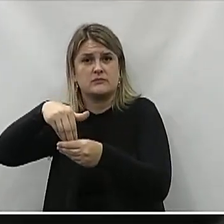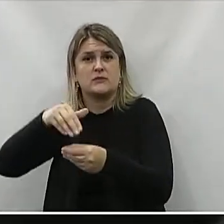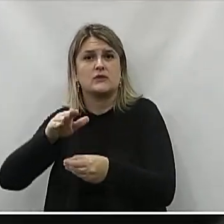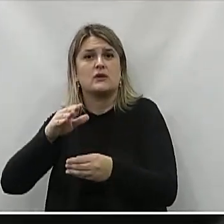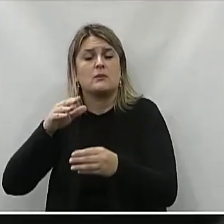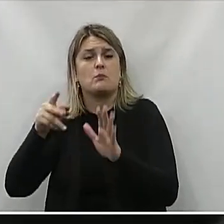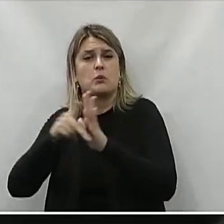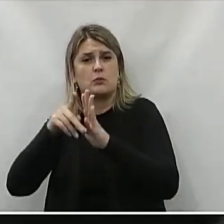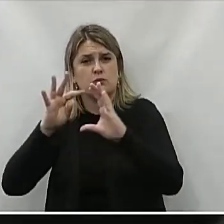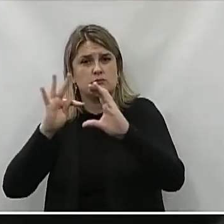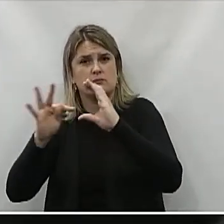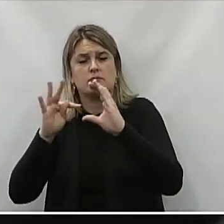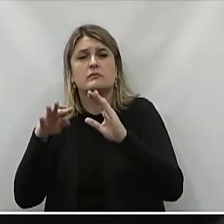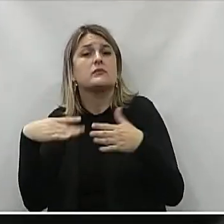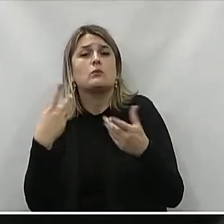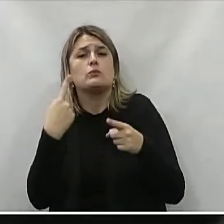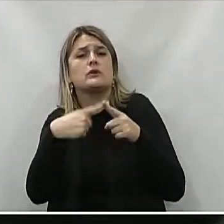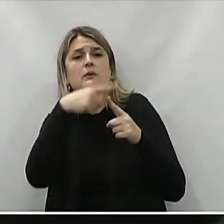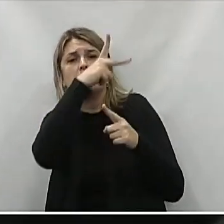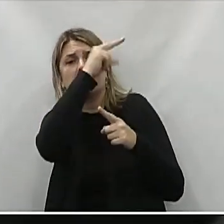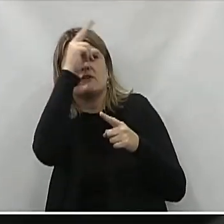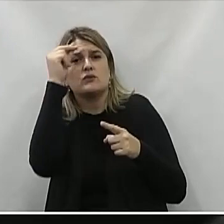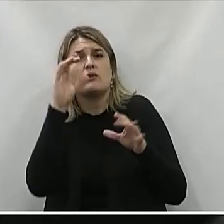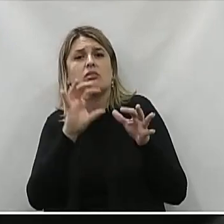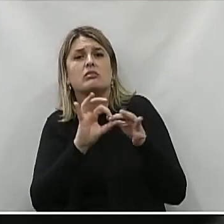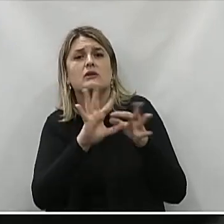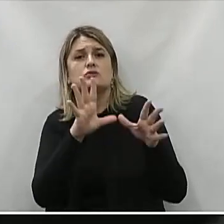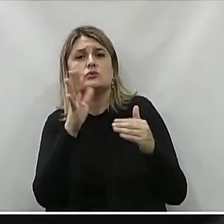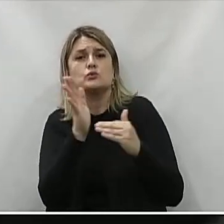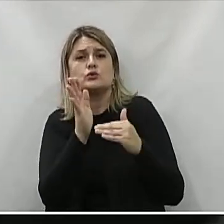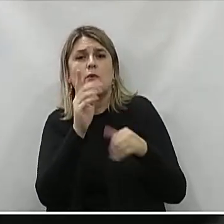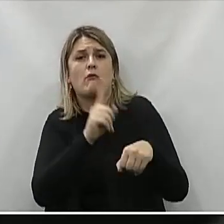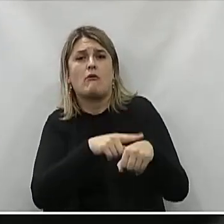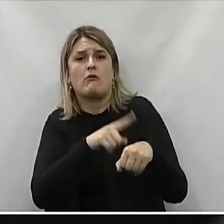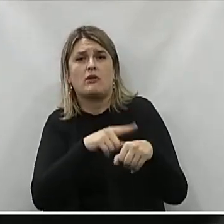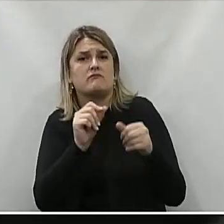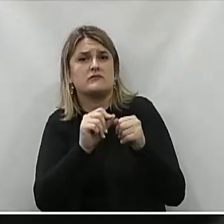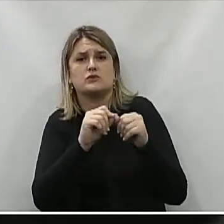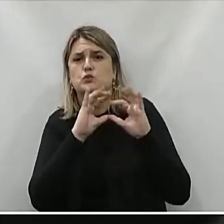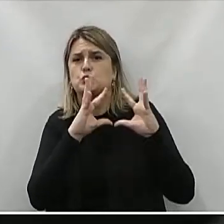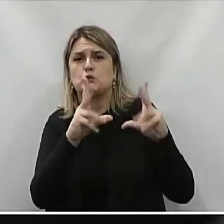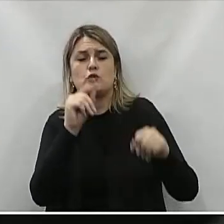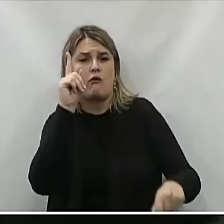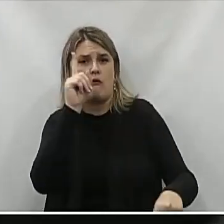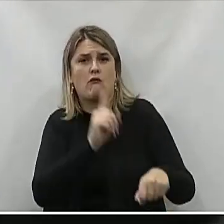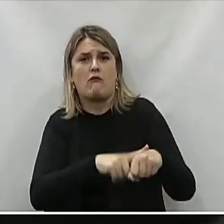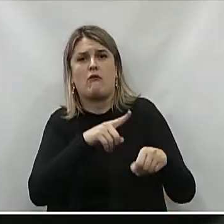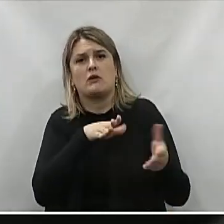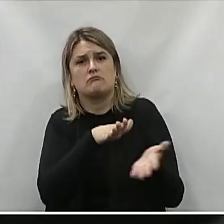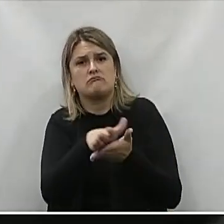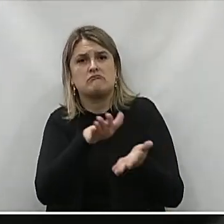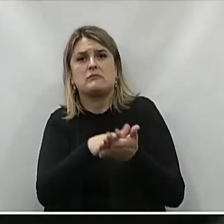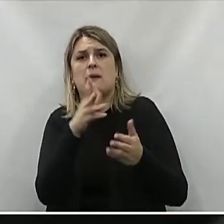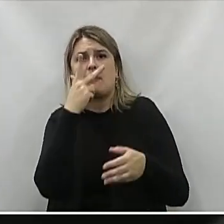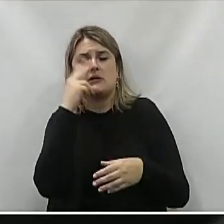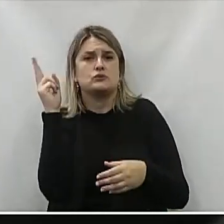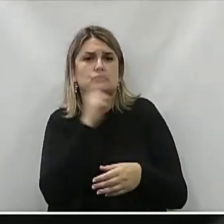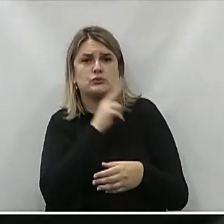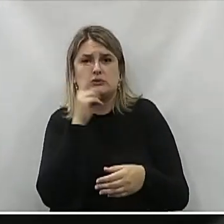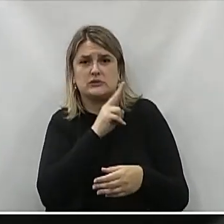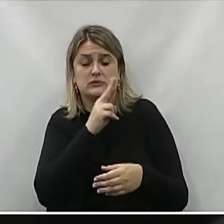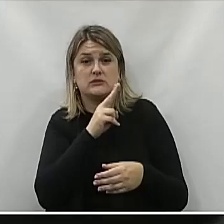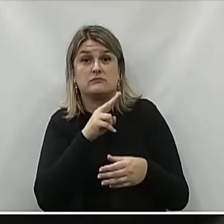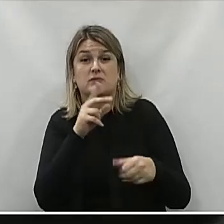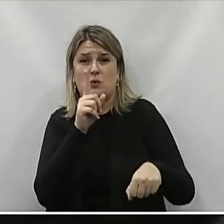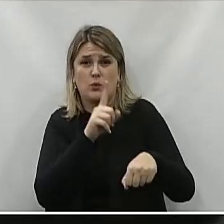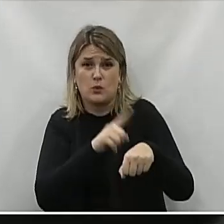Conselho Tutelar Então por que Que a prefeitura Deixa para a última hora Para fazer tudo Manda em cima da hora É tudo Regime de toque De caixa